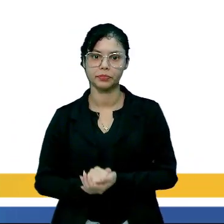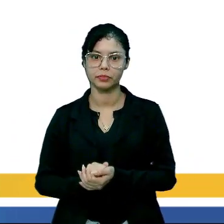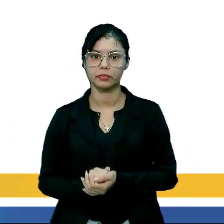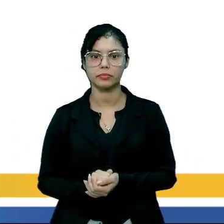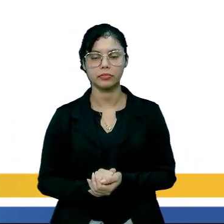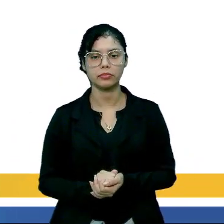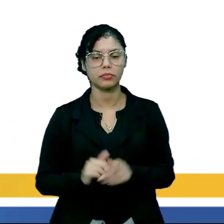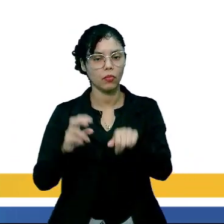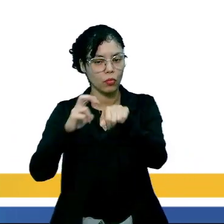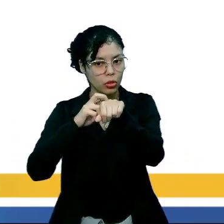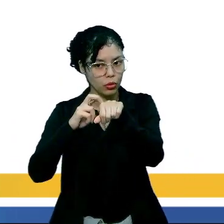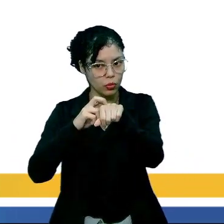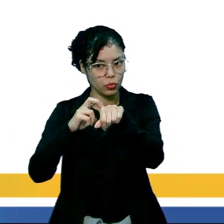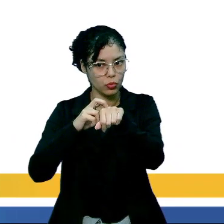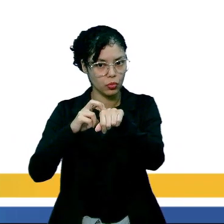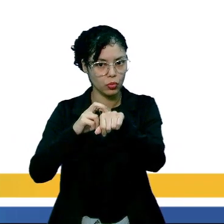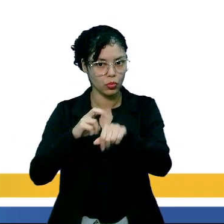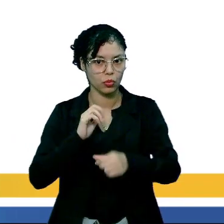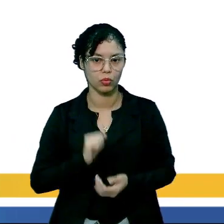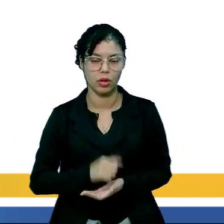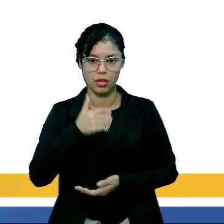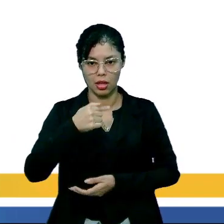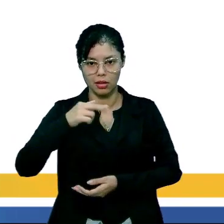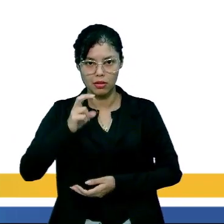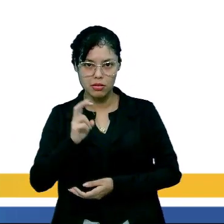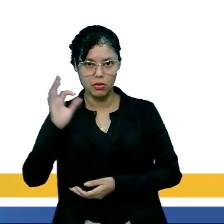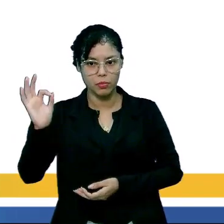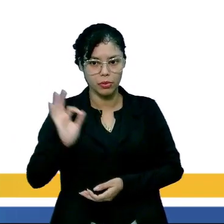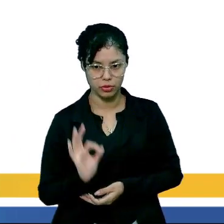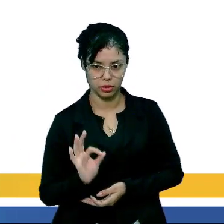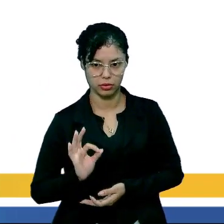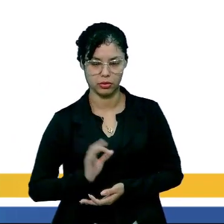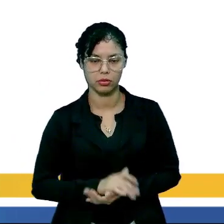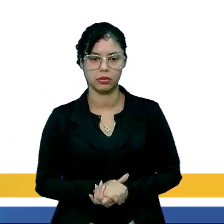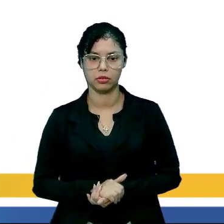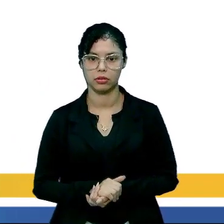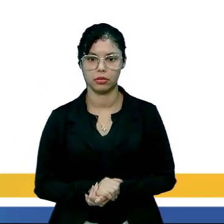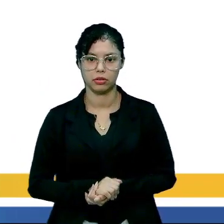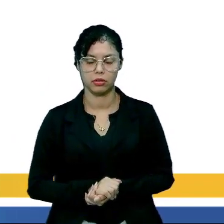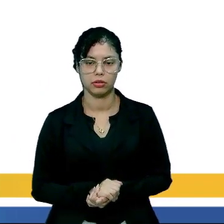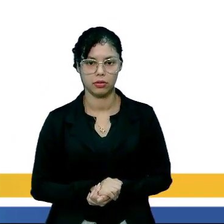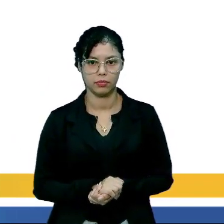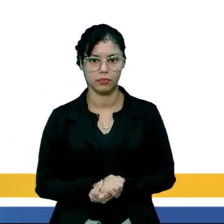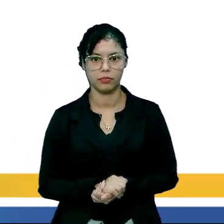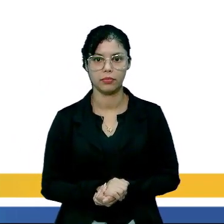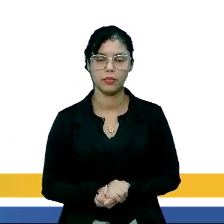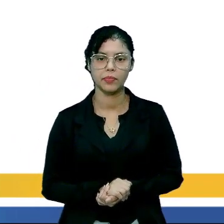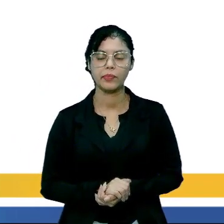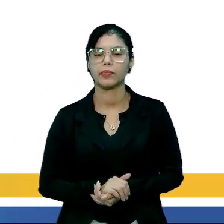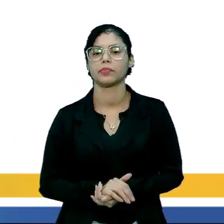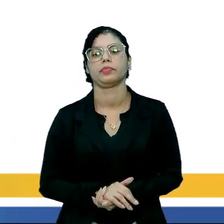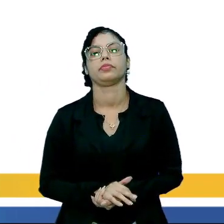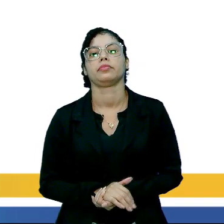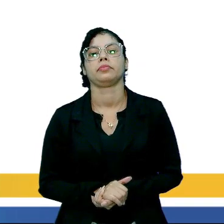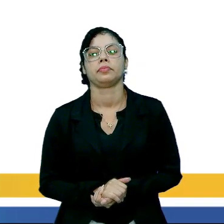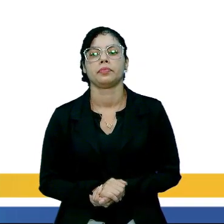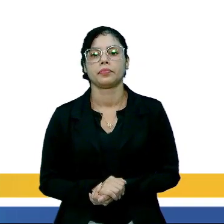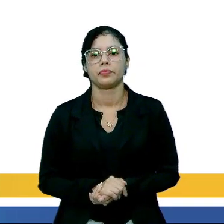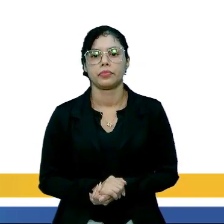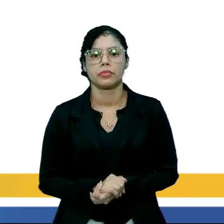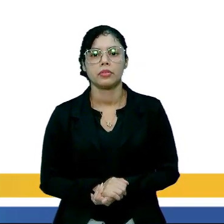tá? Na parte B, observe a parte verde. Está aí com um volume alto também, de 75%.